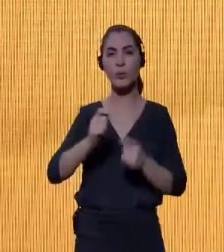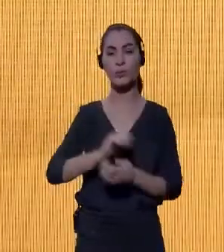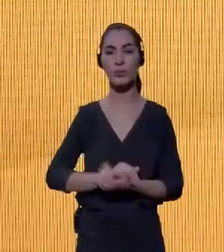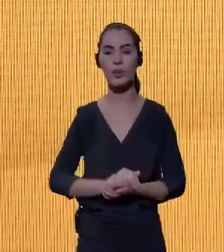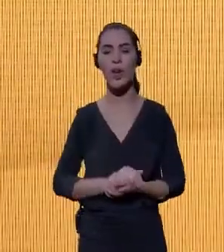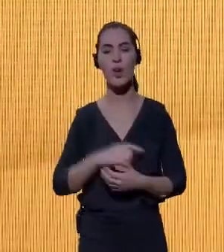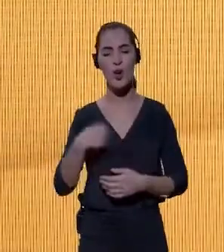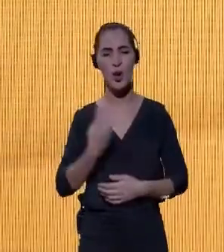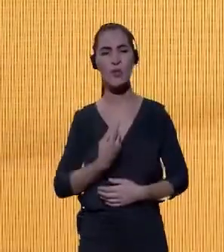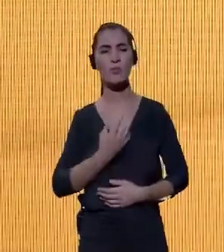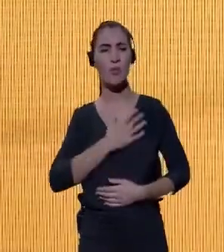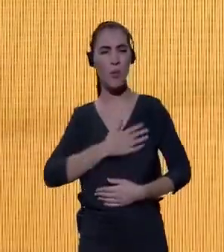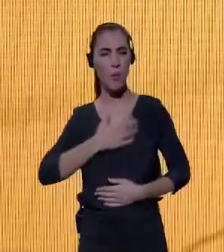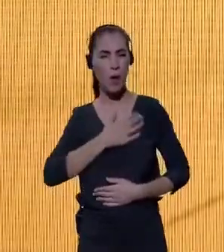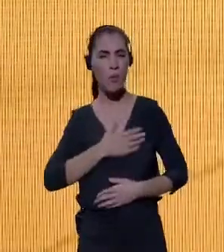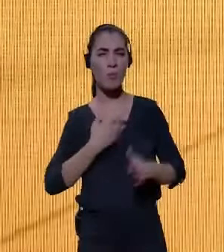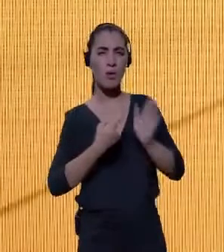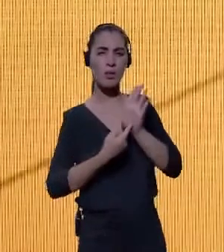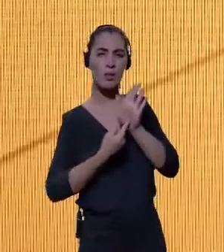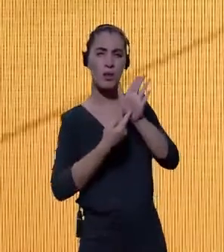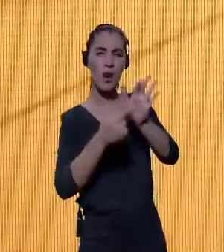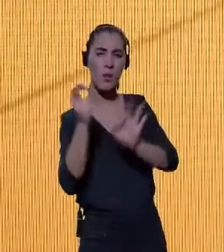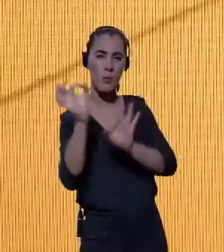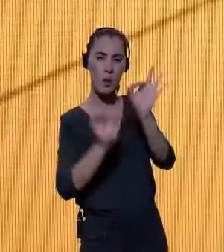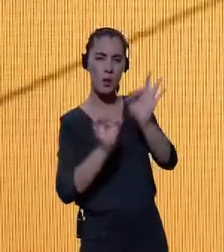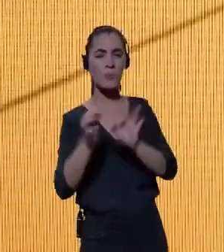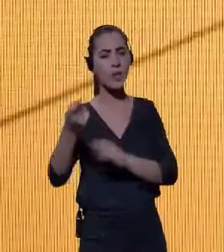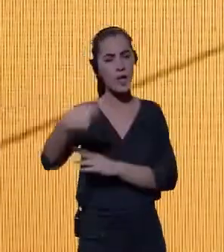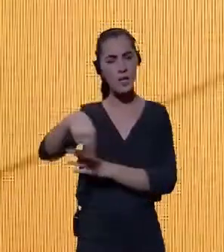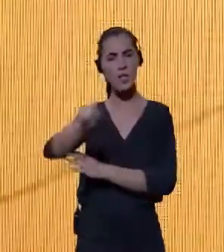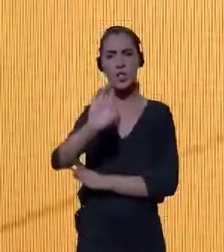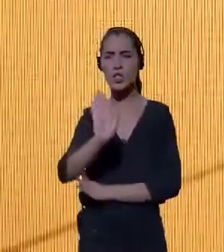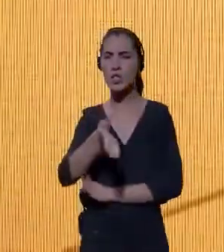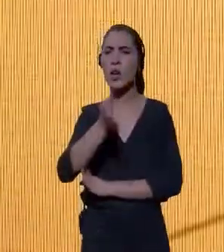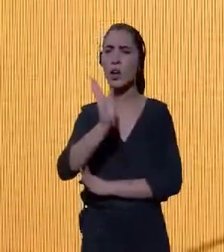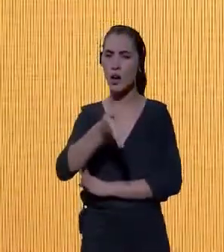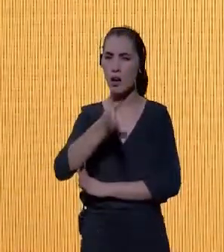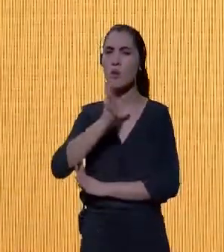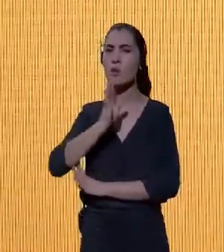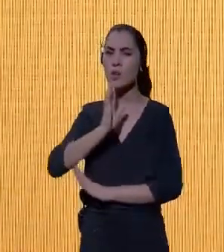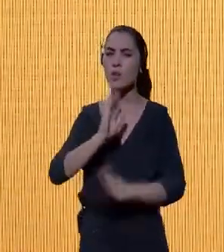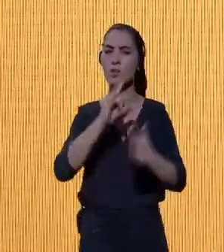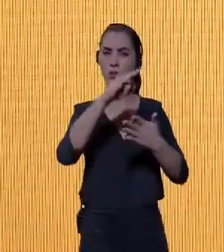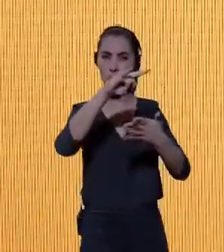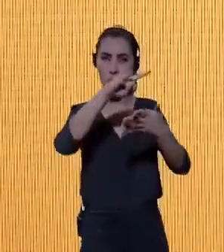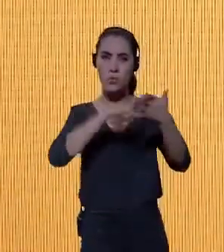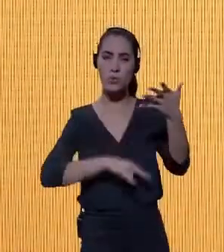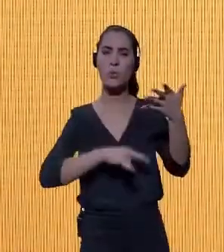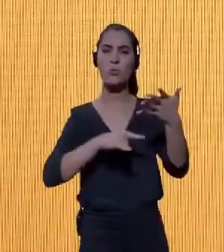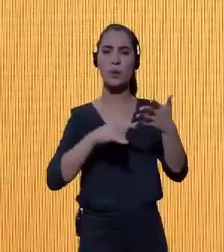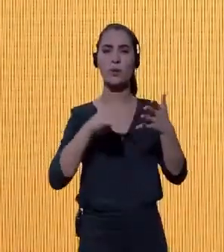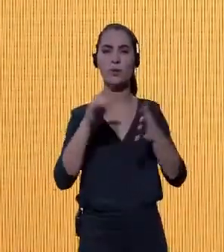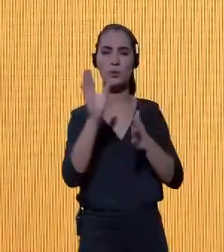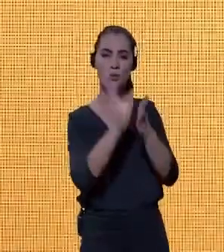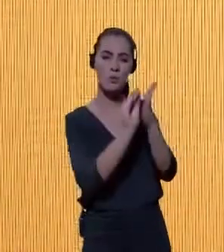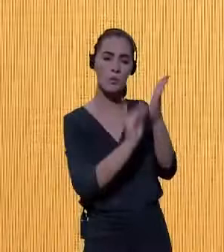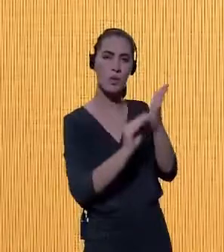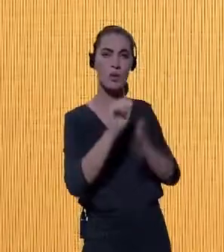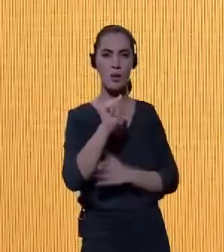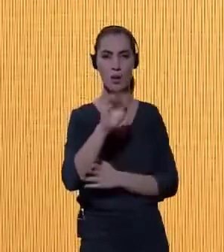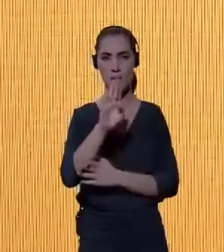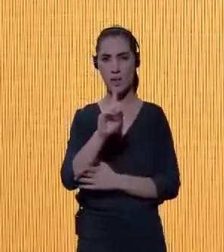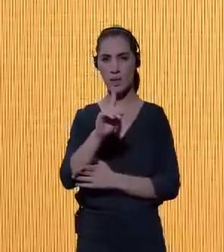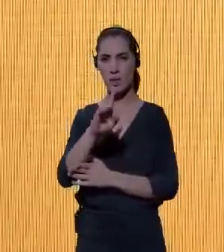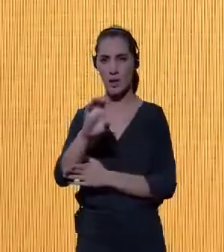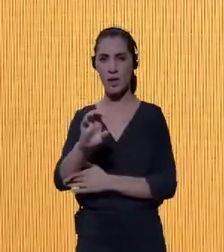apresentar para eles, eles já conhecem o documento do Plano ABDE 2030. Os desafios são